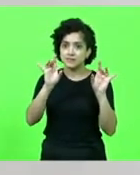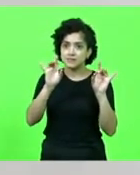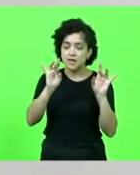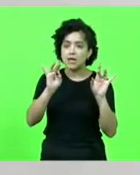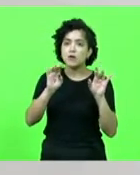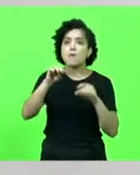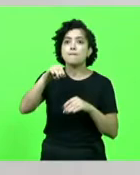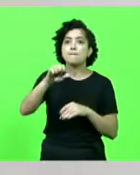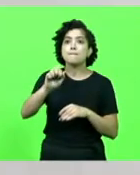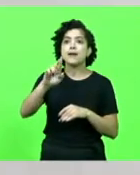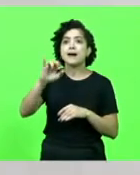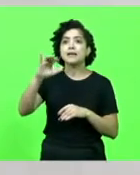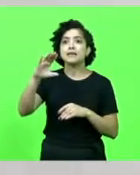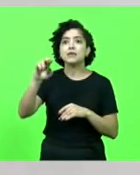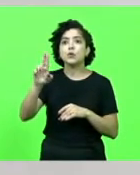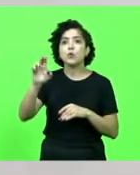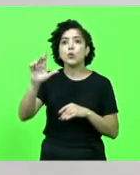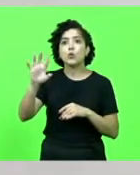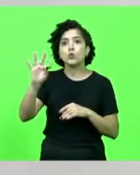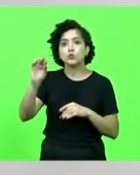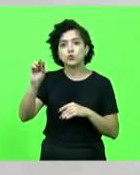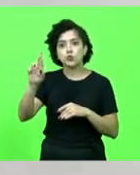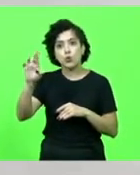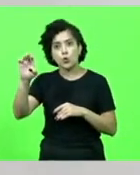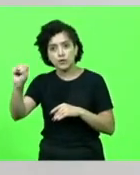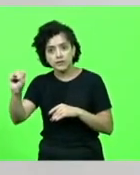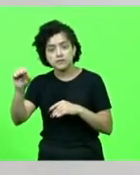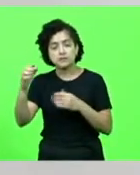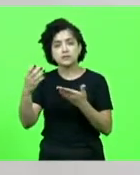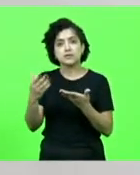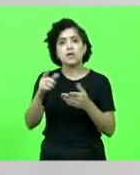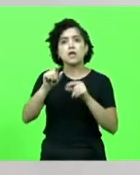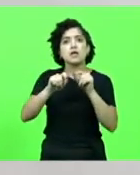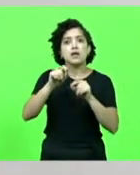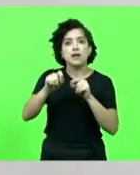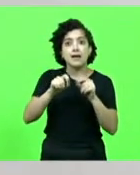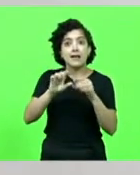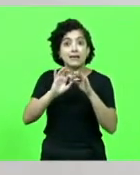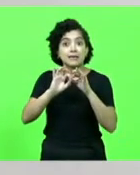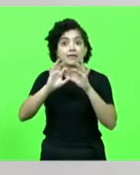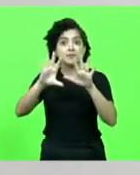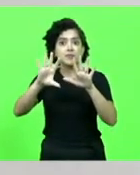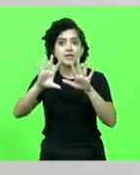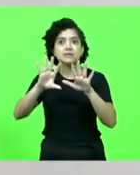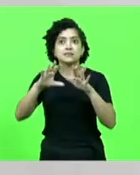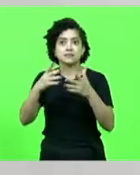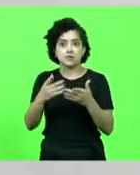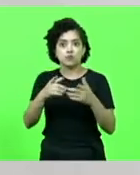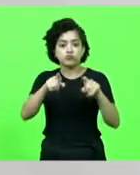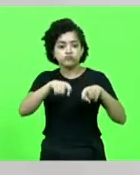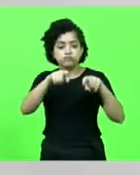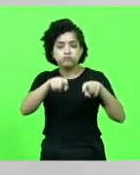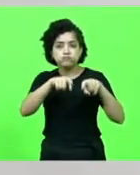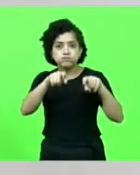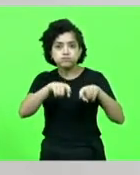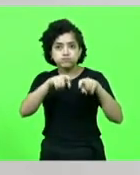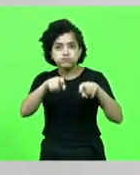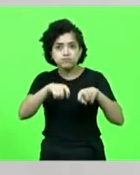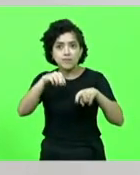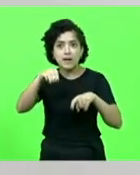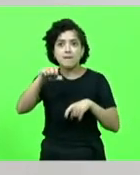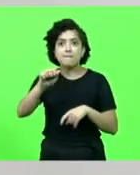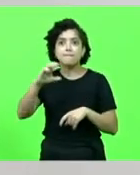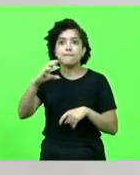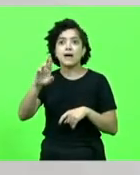trata-se da liberação que obtivemos do cultivo da macroalga aqui em nosso